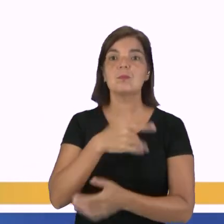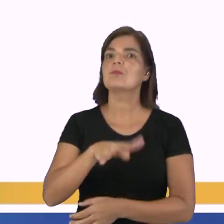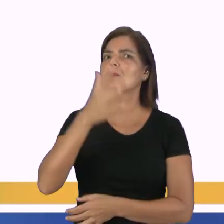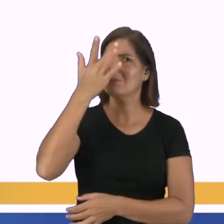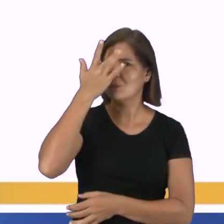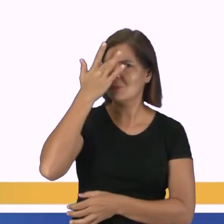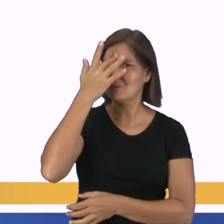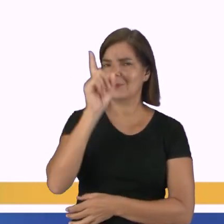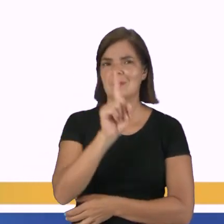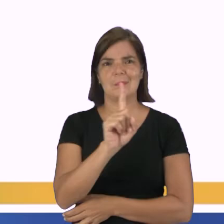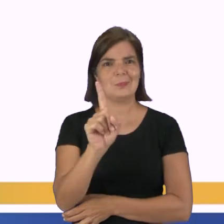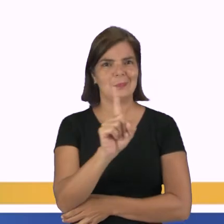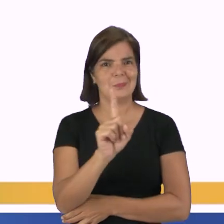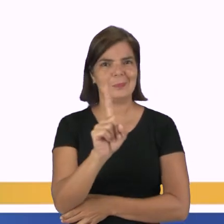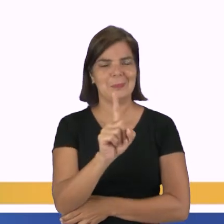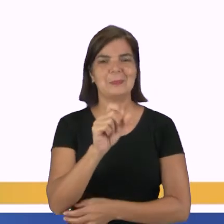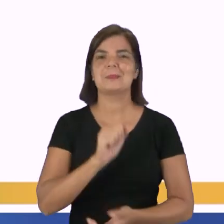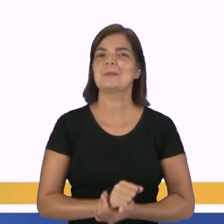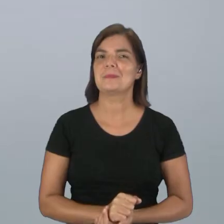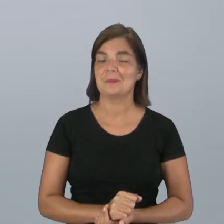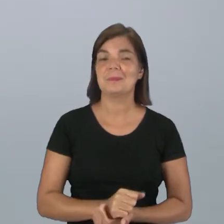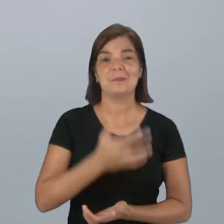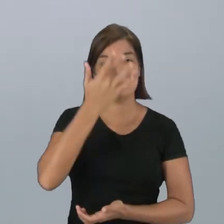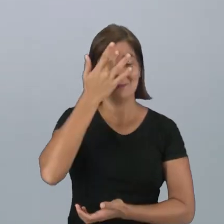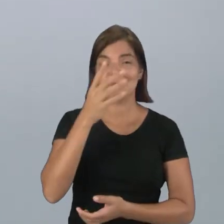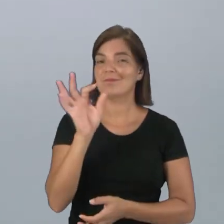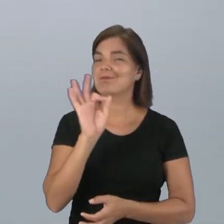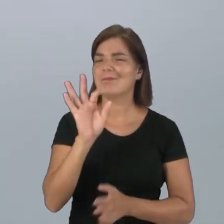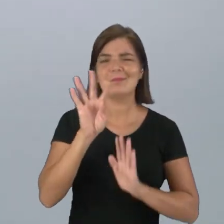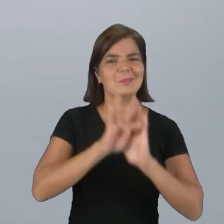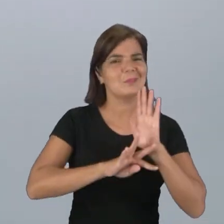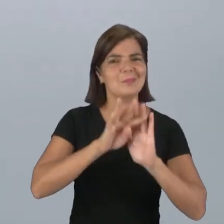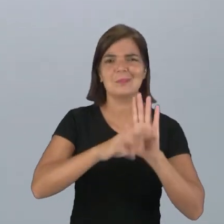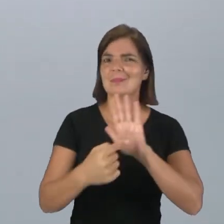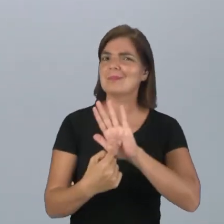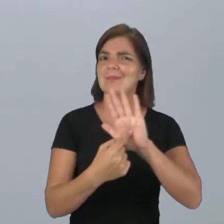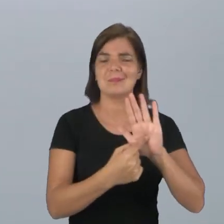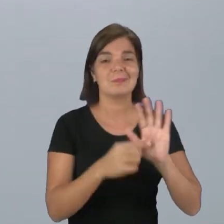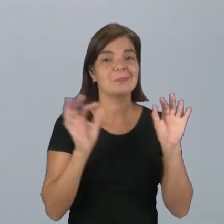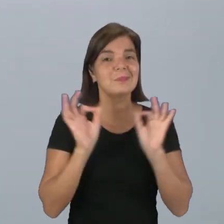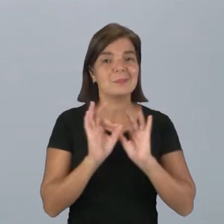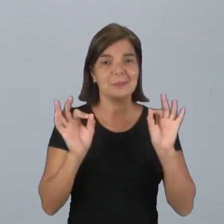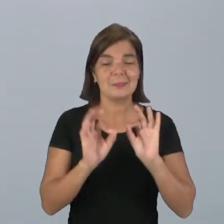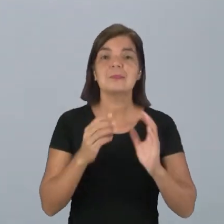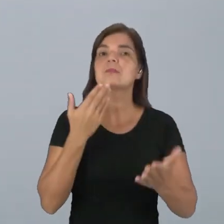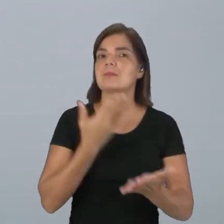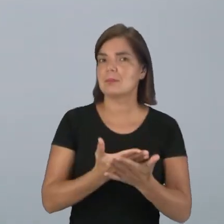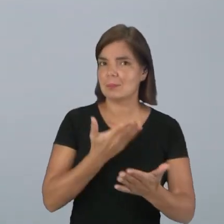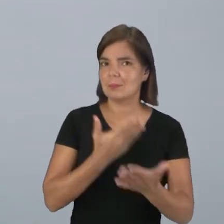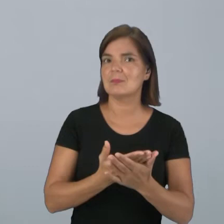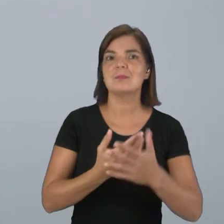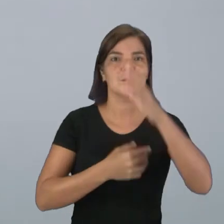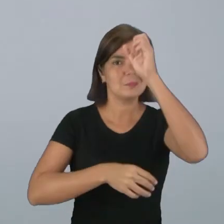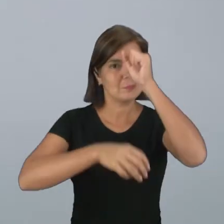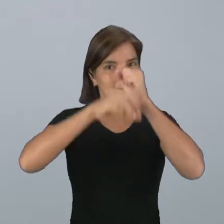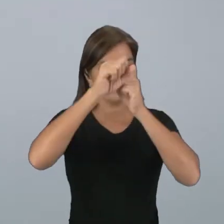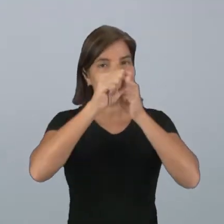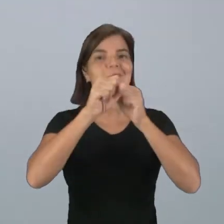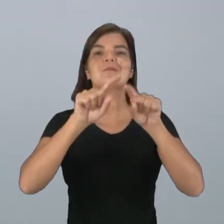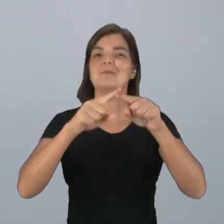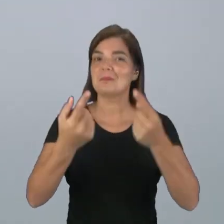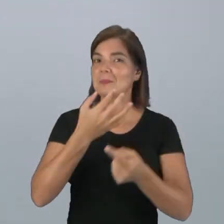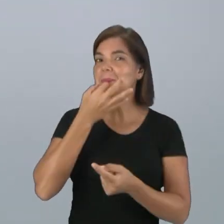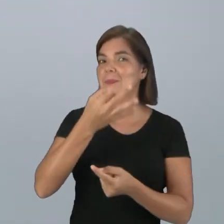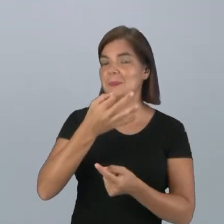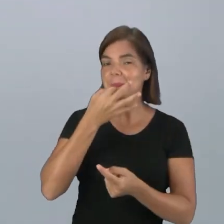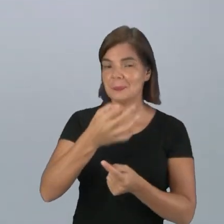correto, mas decorada, não. Não decoramos textos para apresentar no debate, nós estudamos, nós aprendemos para defender o